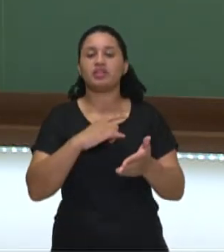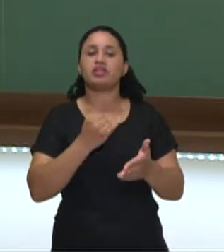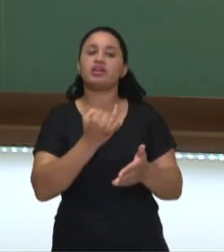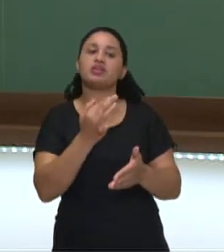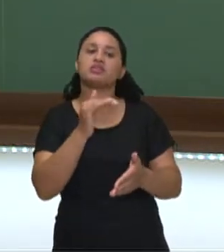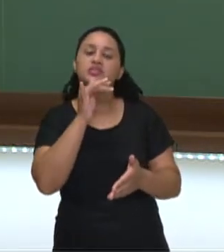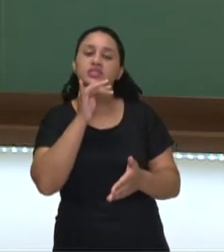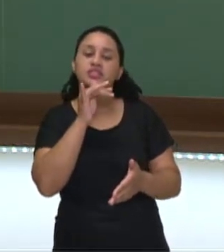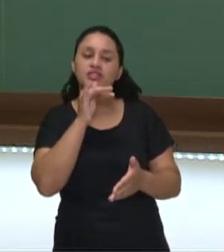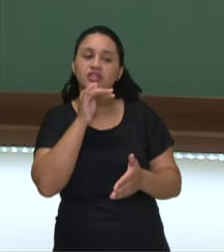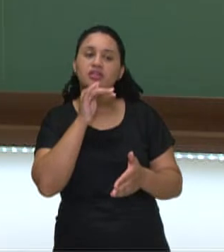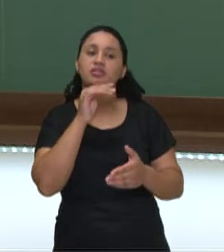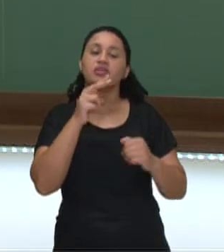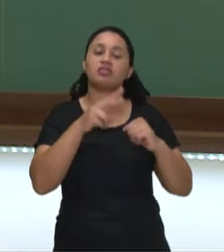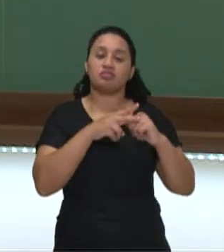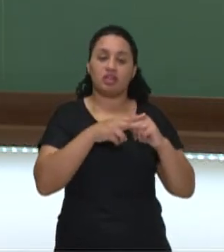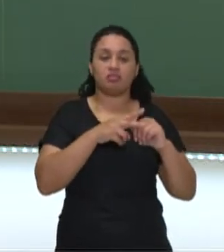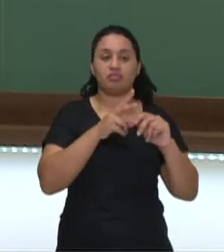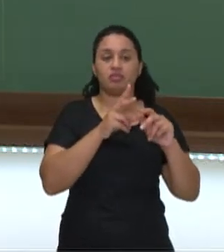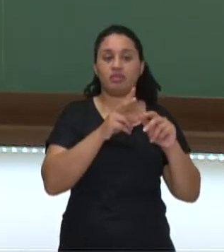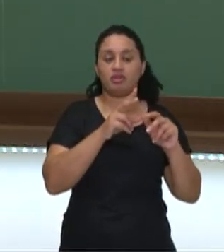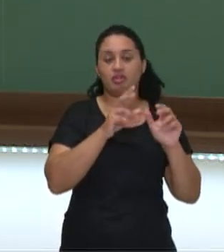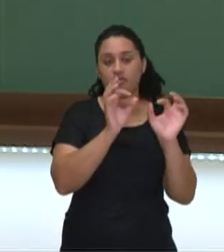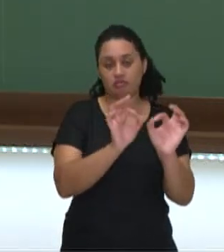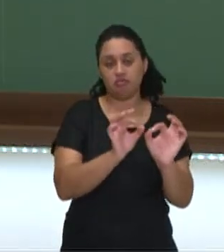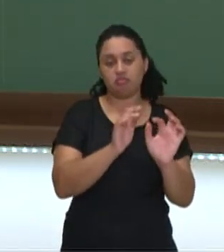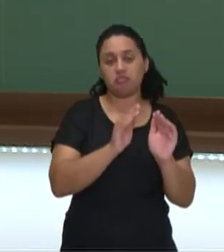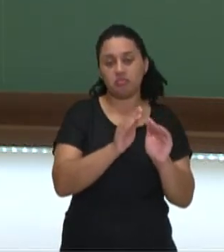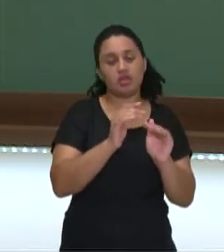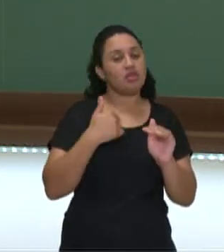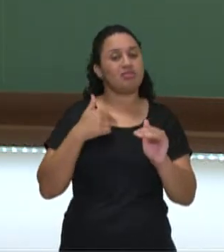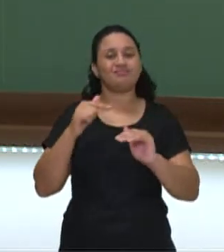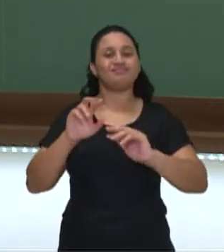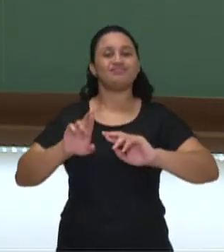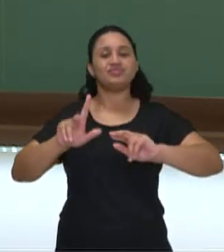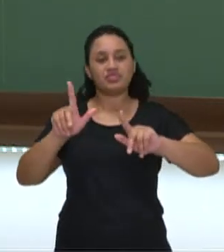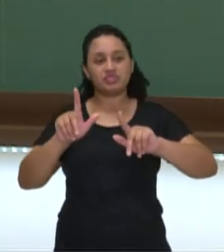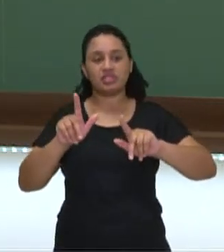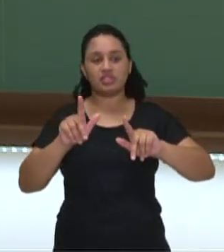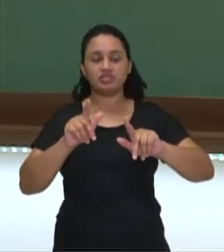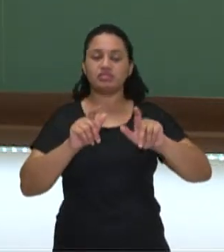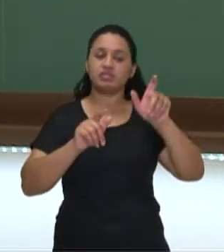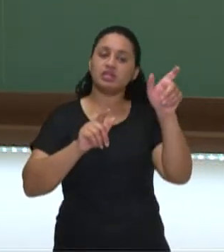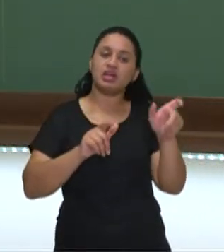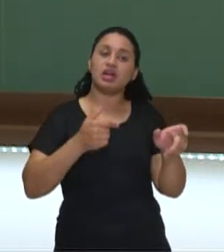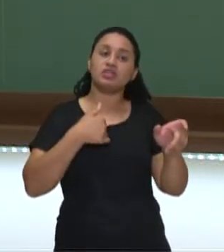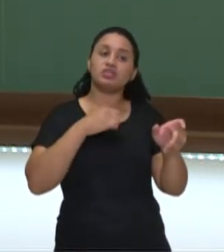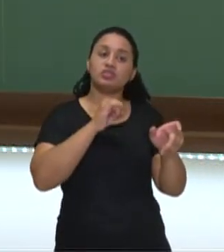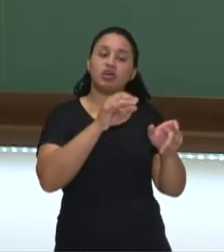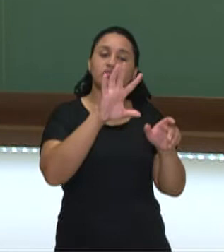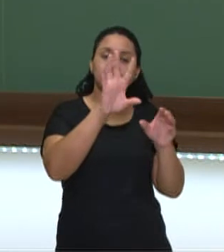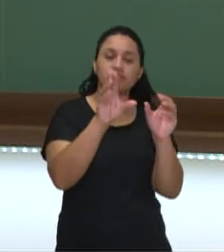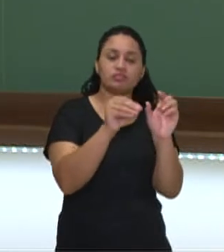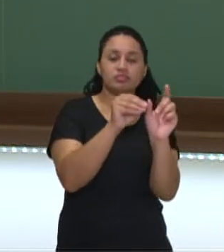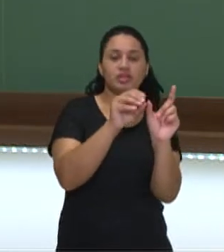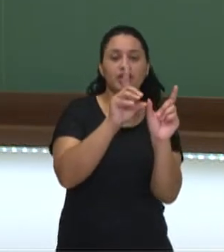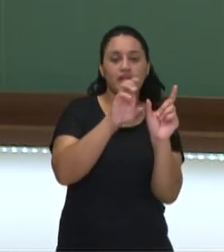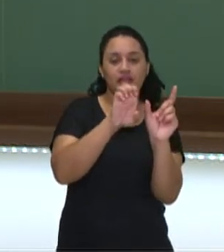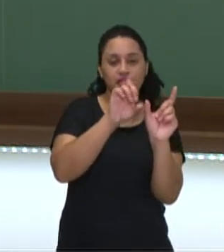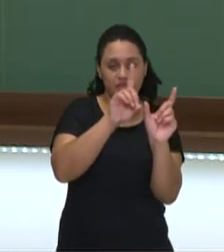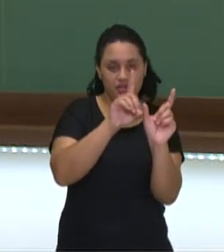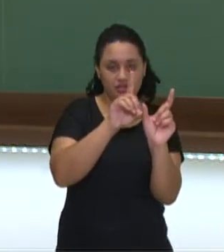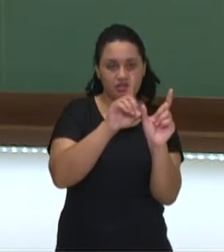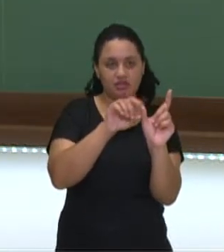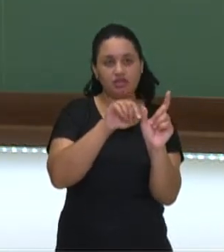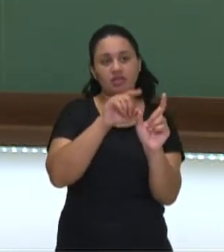alguns exemplos dos verbos regulares e irregulares. Os verbos regulares, basta você colocar o ed como os que aparecem aqui.